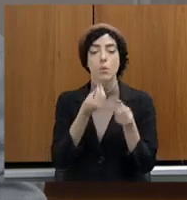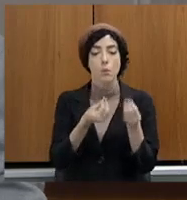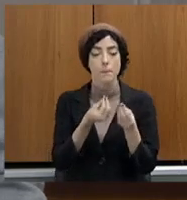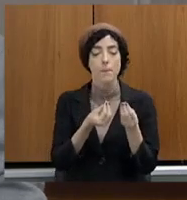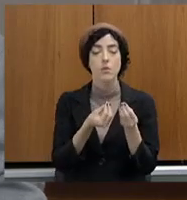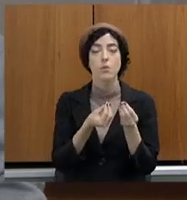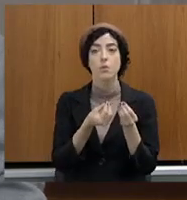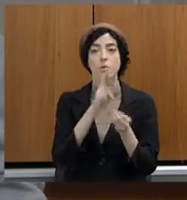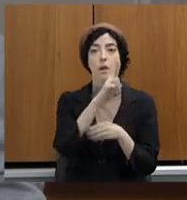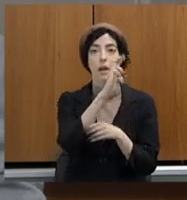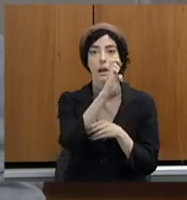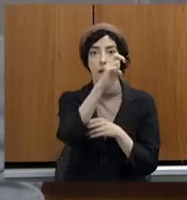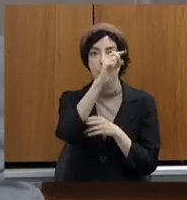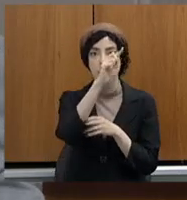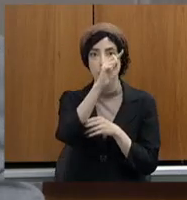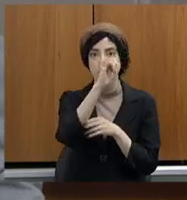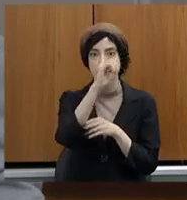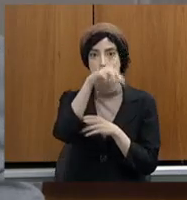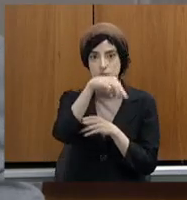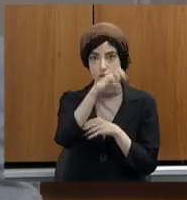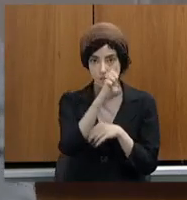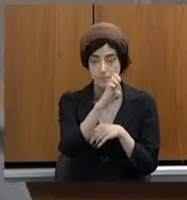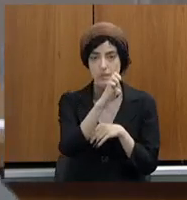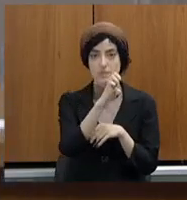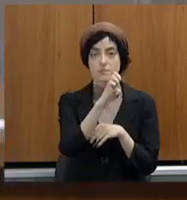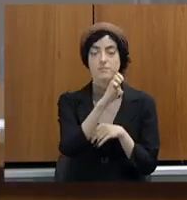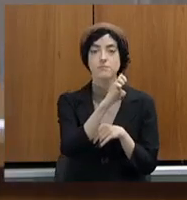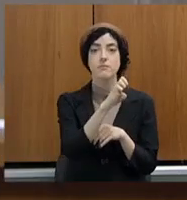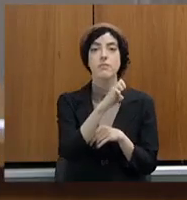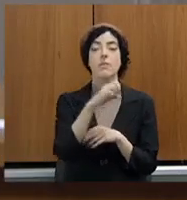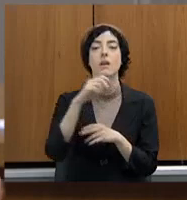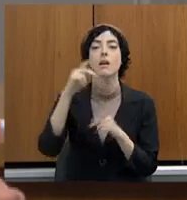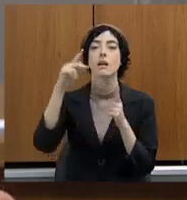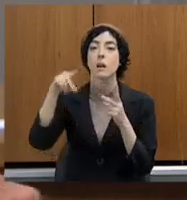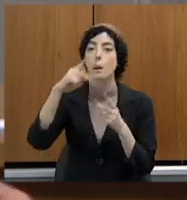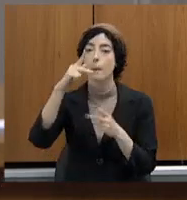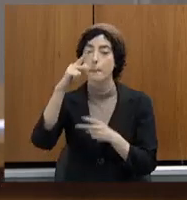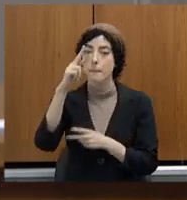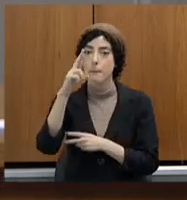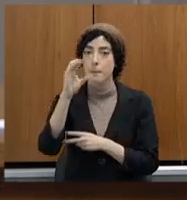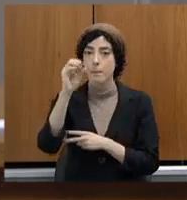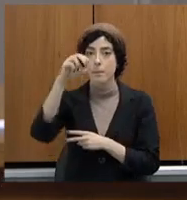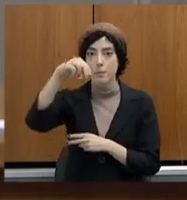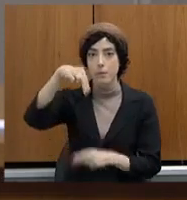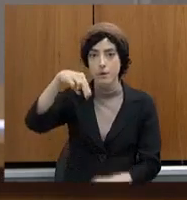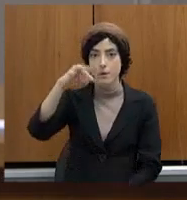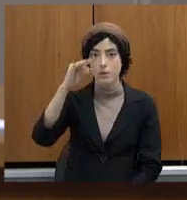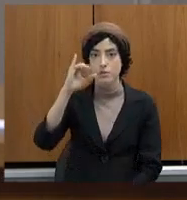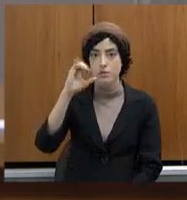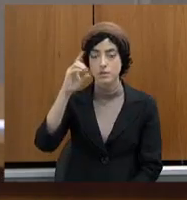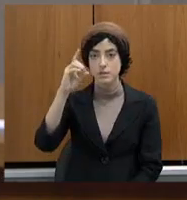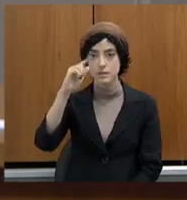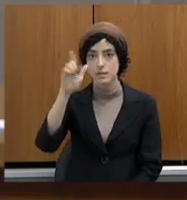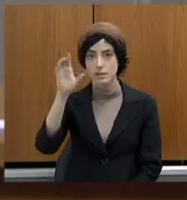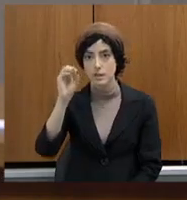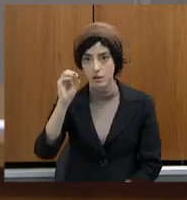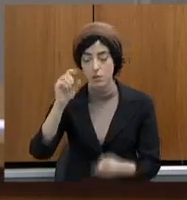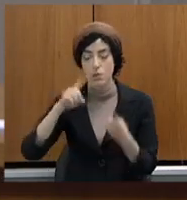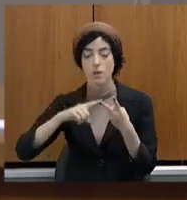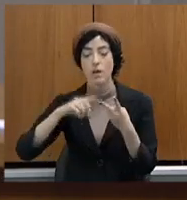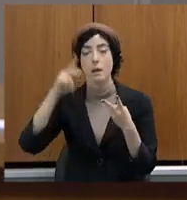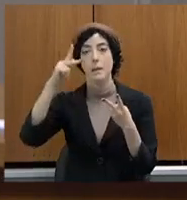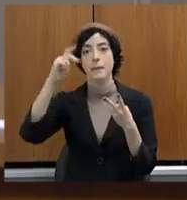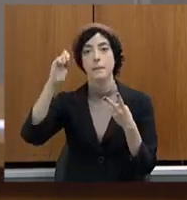existir um regime de prontidão e permanência, porque tem cidade que, de fato, basta que haja